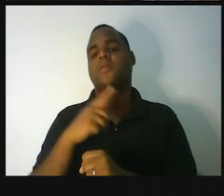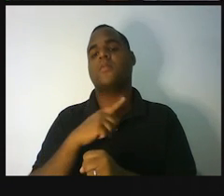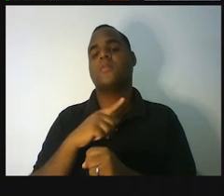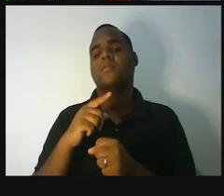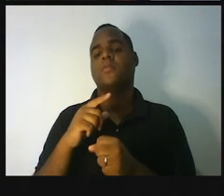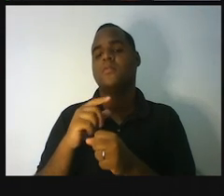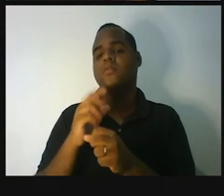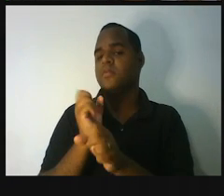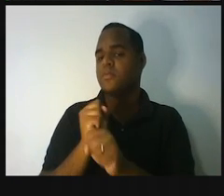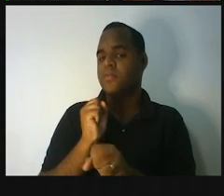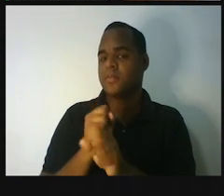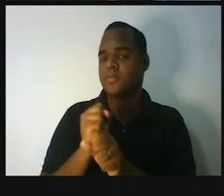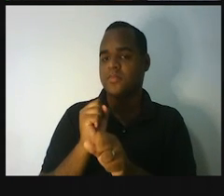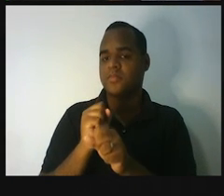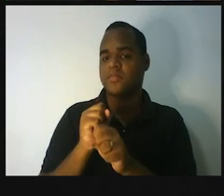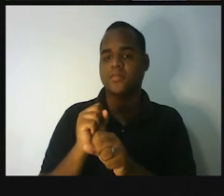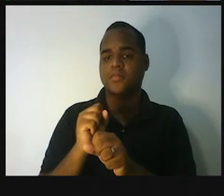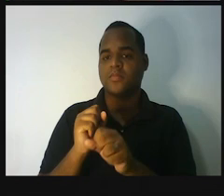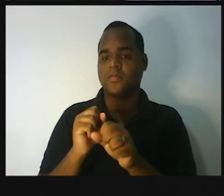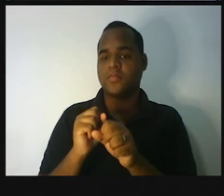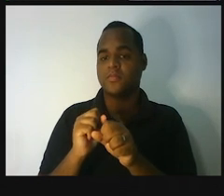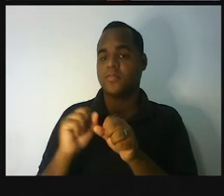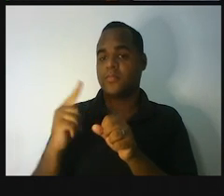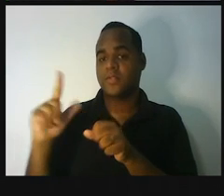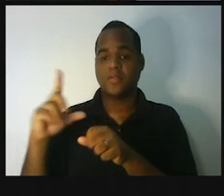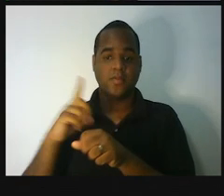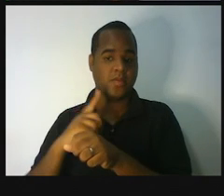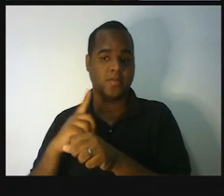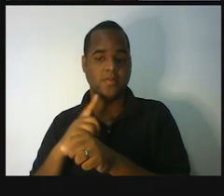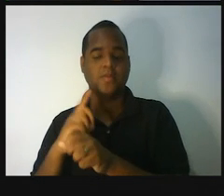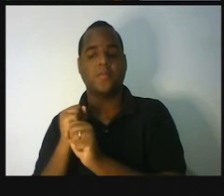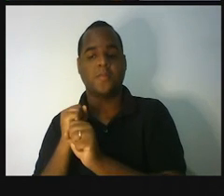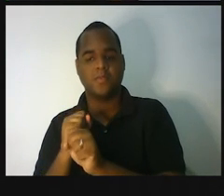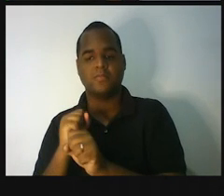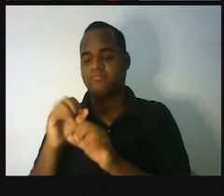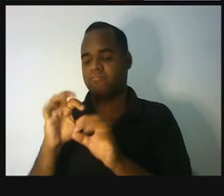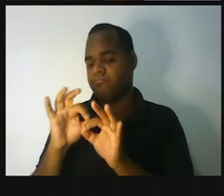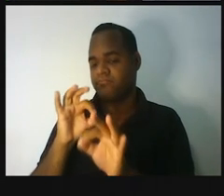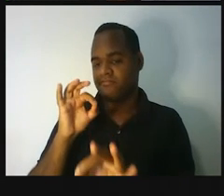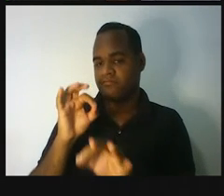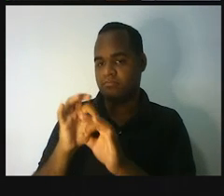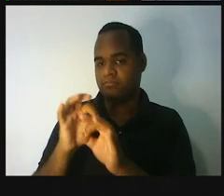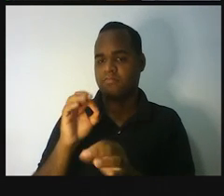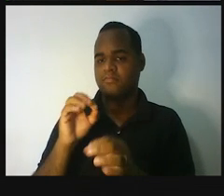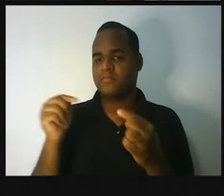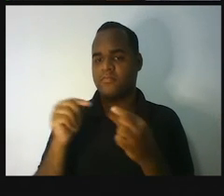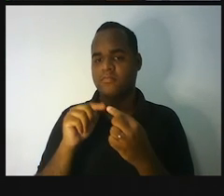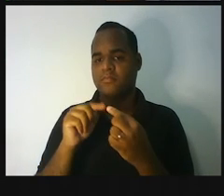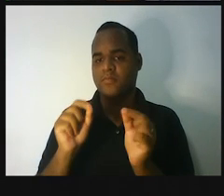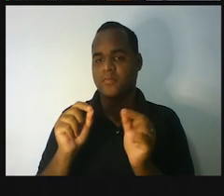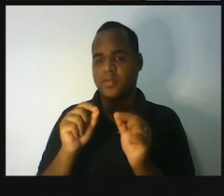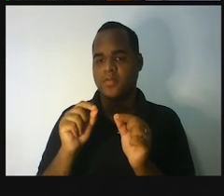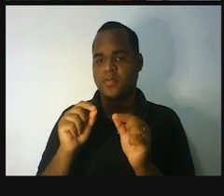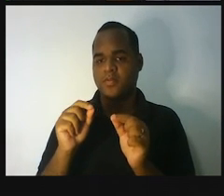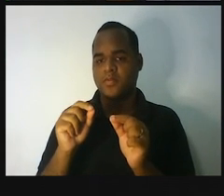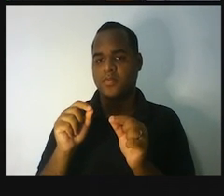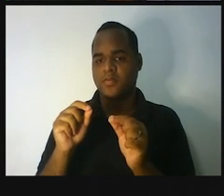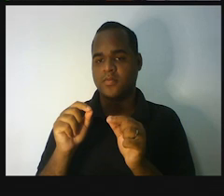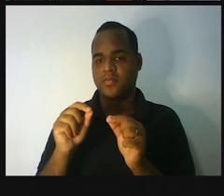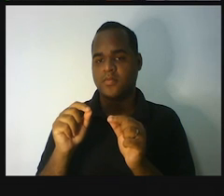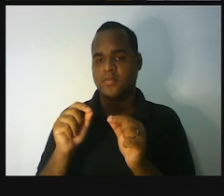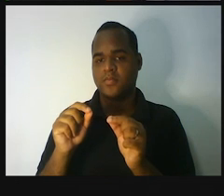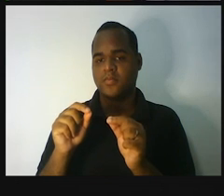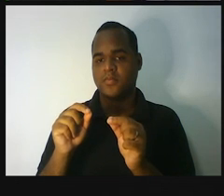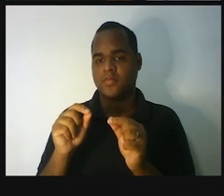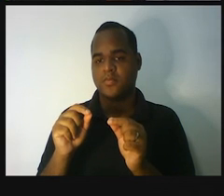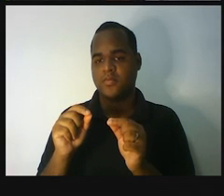grande fio é os três fios, mas o um fio é o grande fio. Em metro, veja que a gente tem medidas que